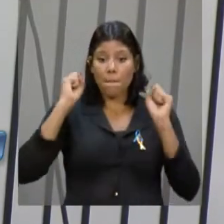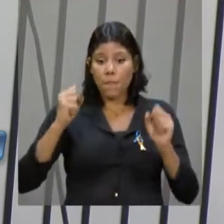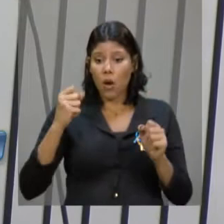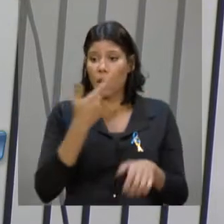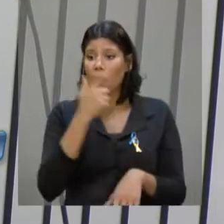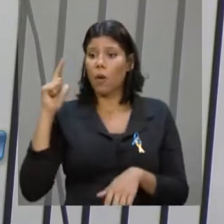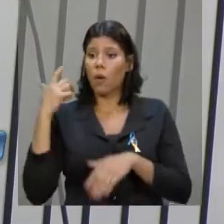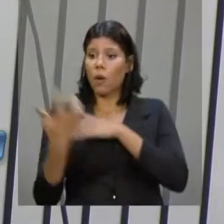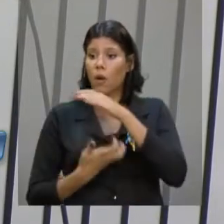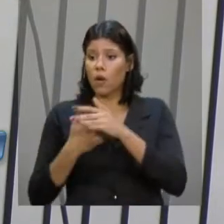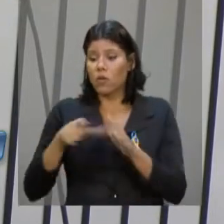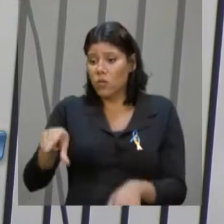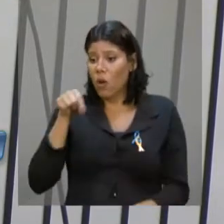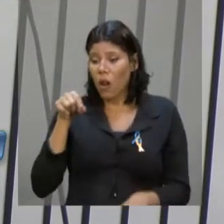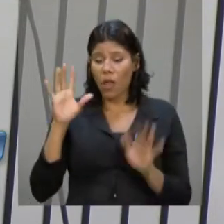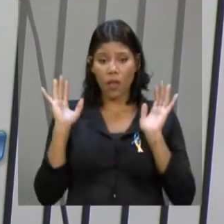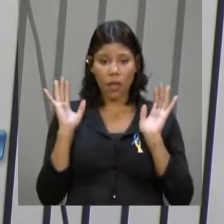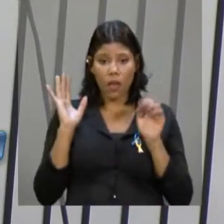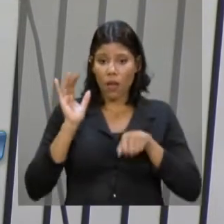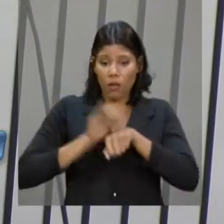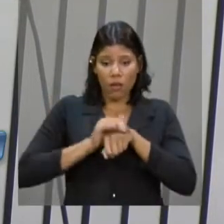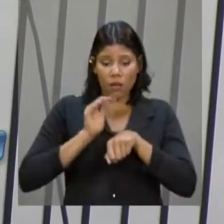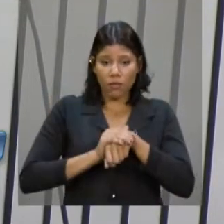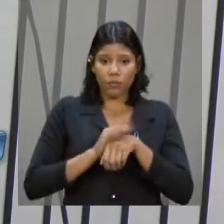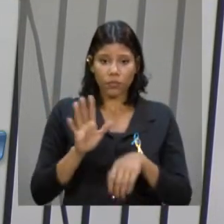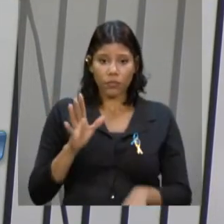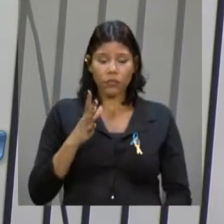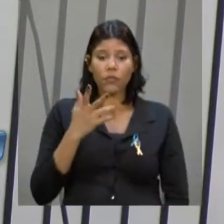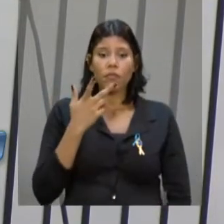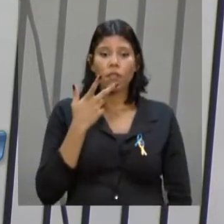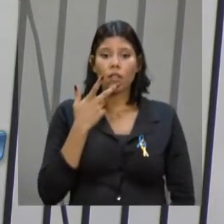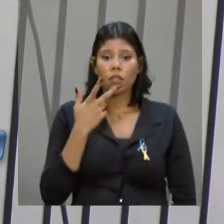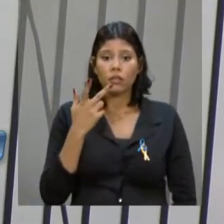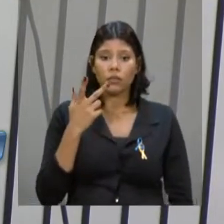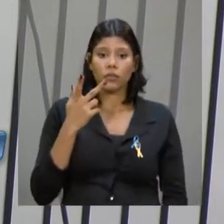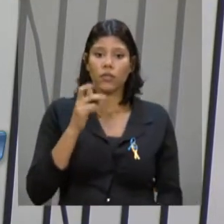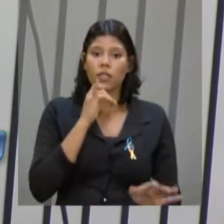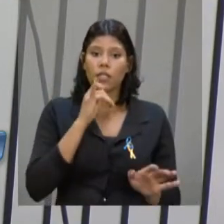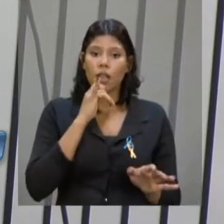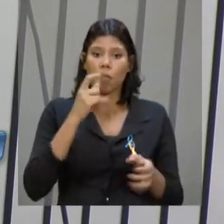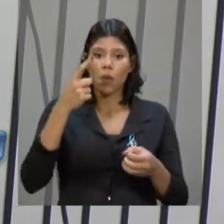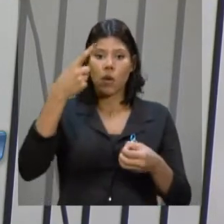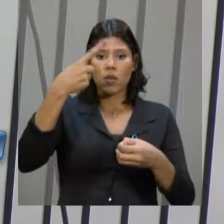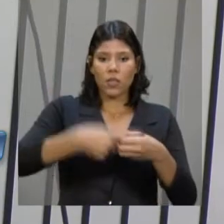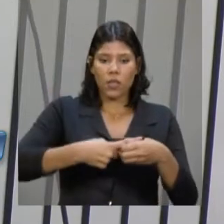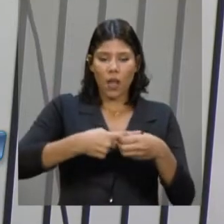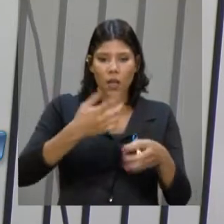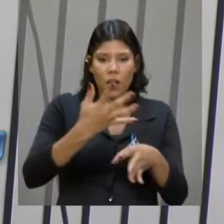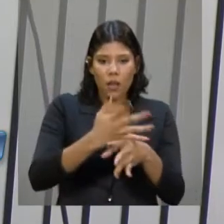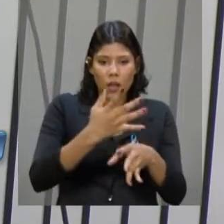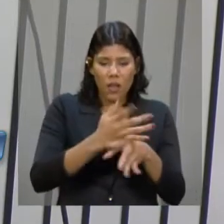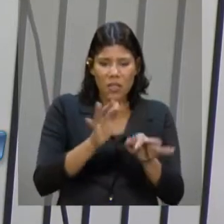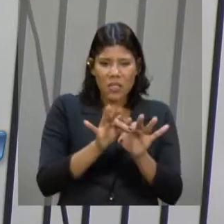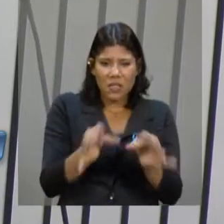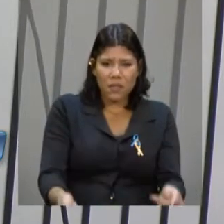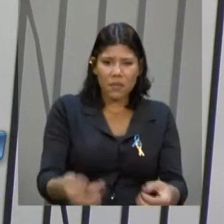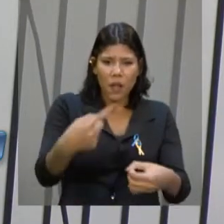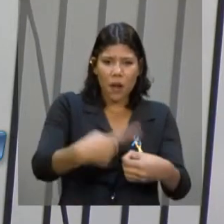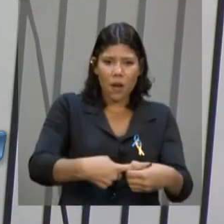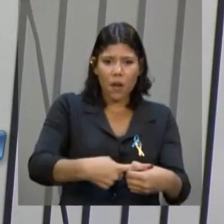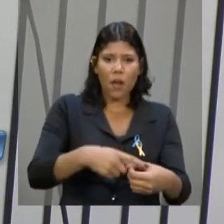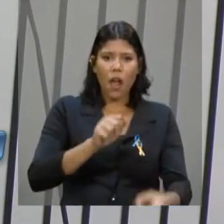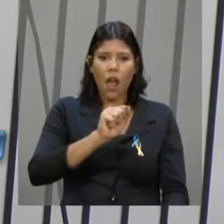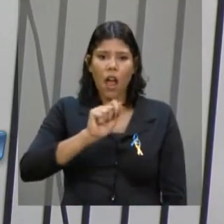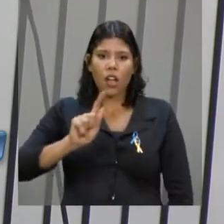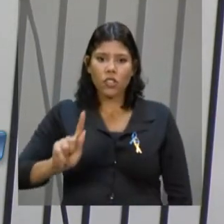por muito tempo o povo não tinha. É importante que a população saiba que na cidadezinha do interior nossa, pequena, aquela agência